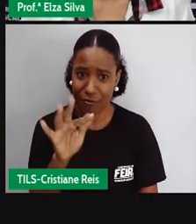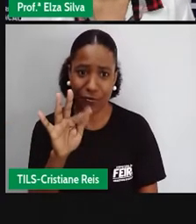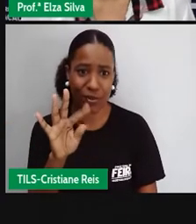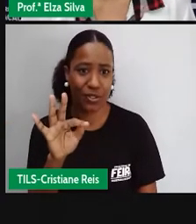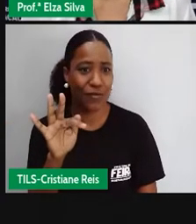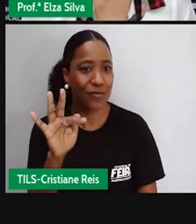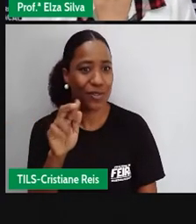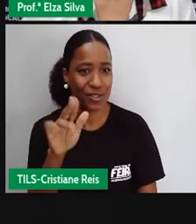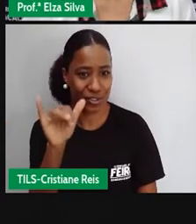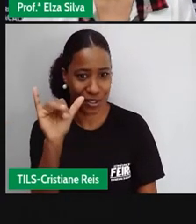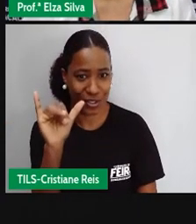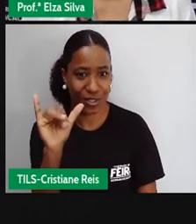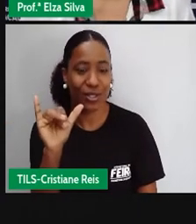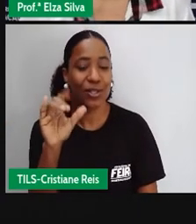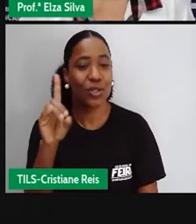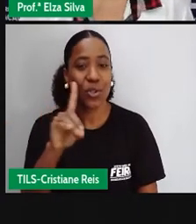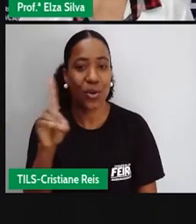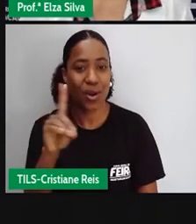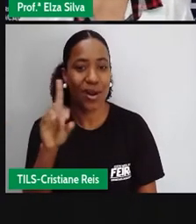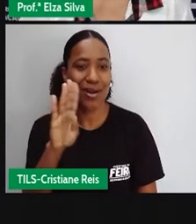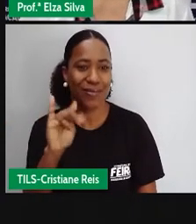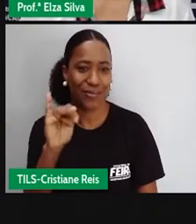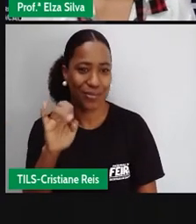A cédula de